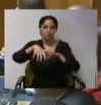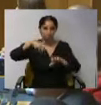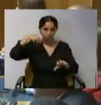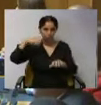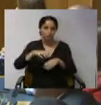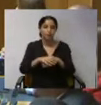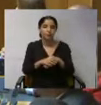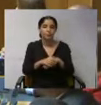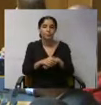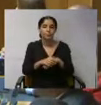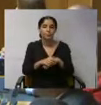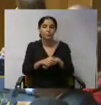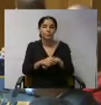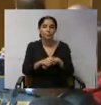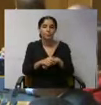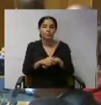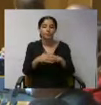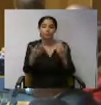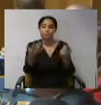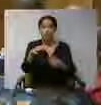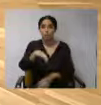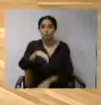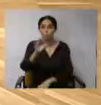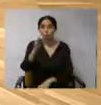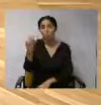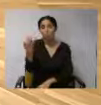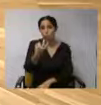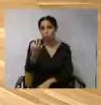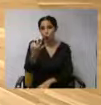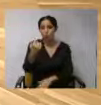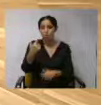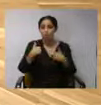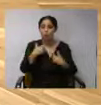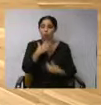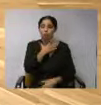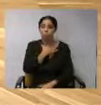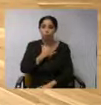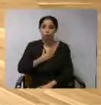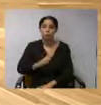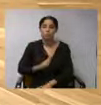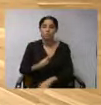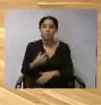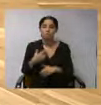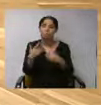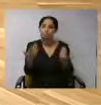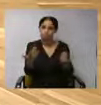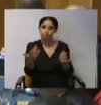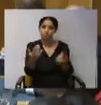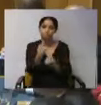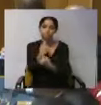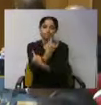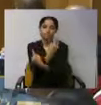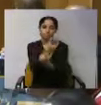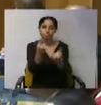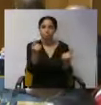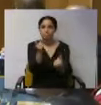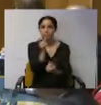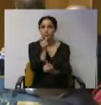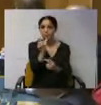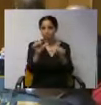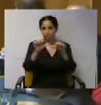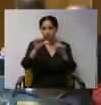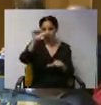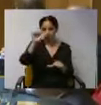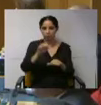eleito, e gostaria de vos dirigir uma palavra.